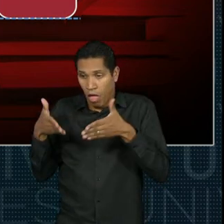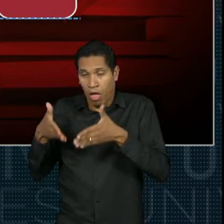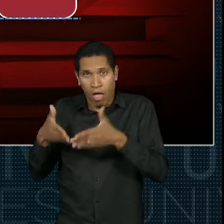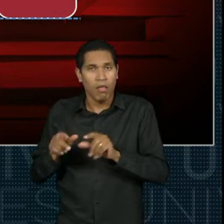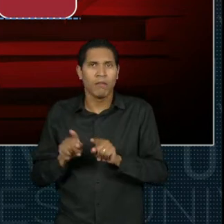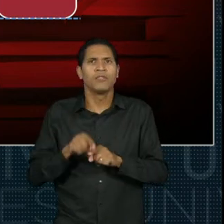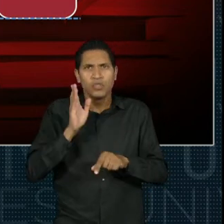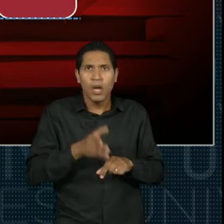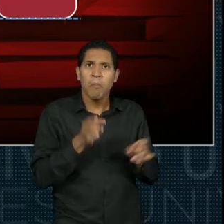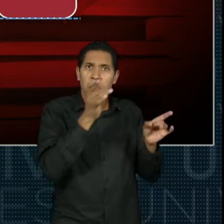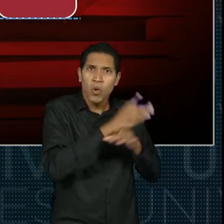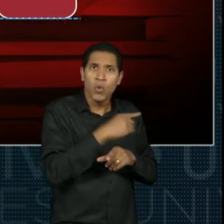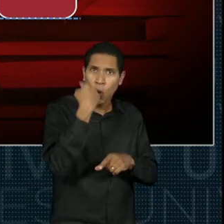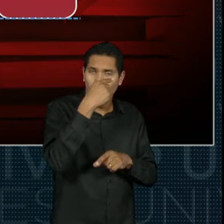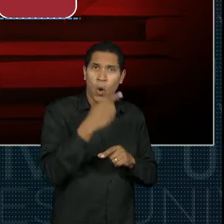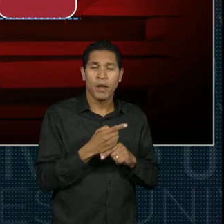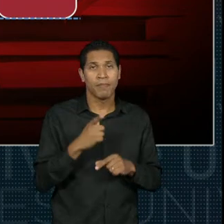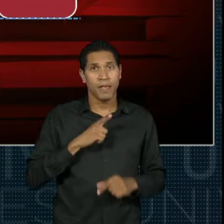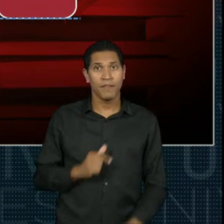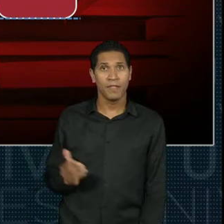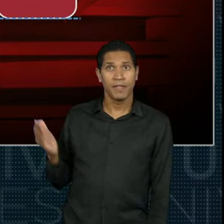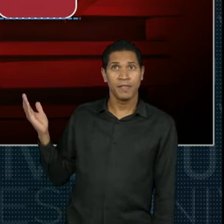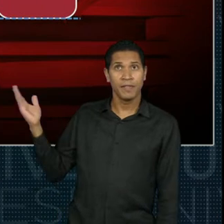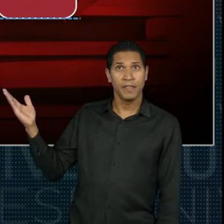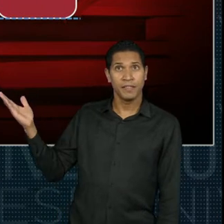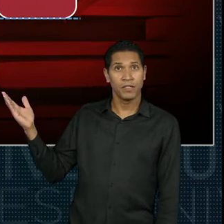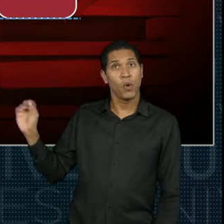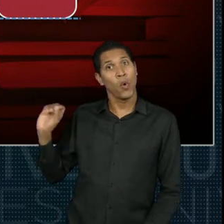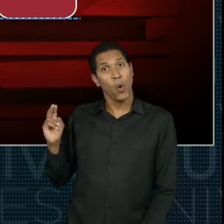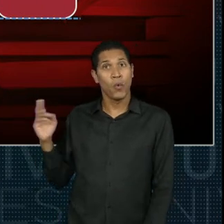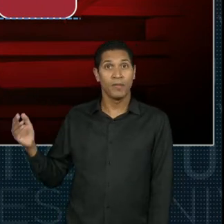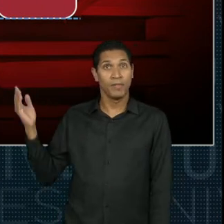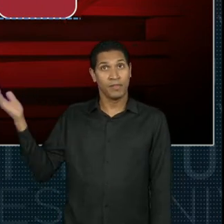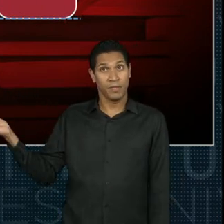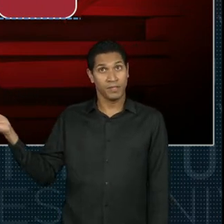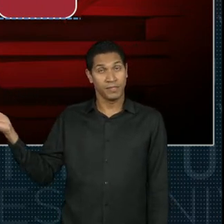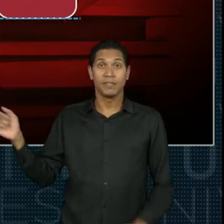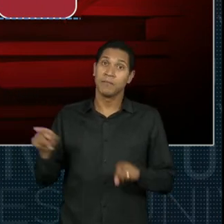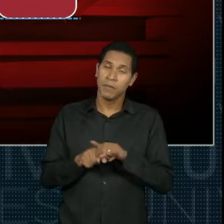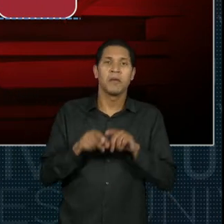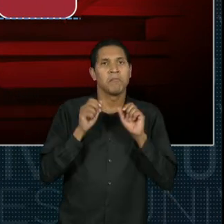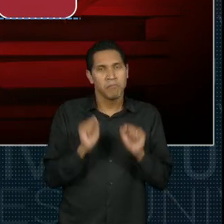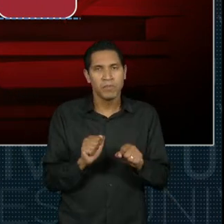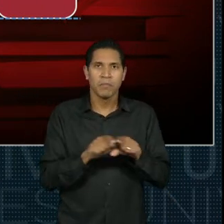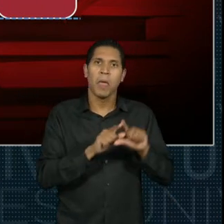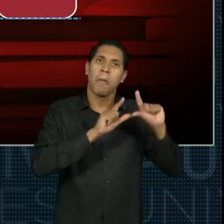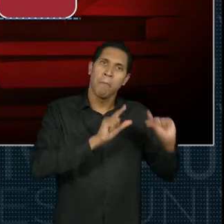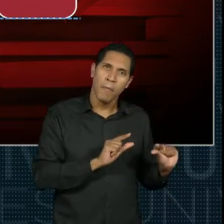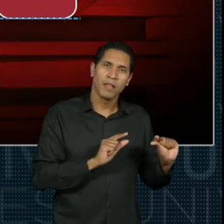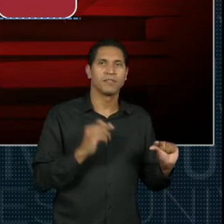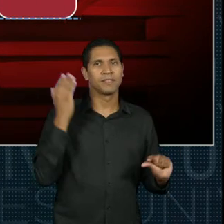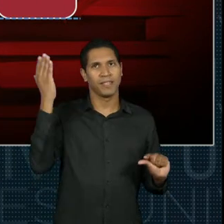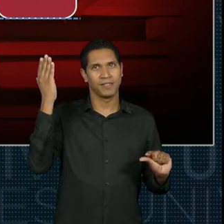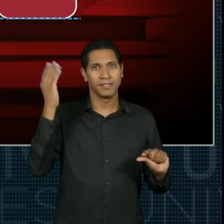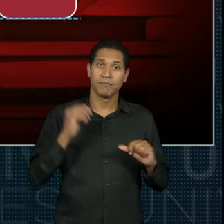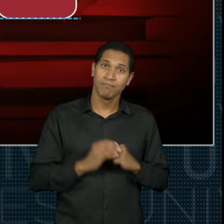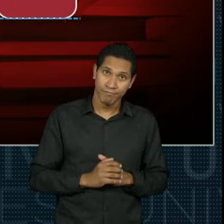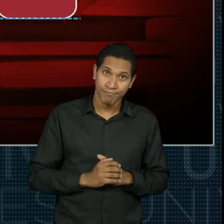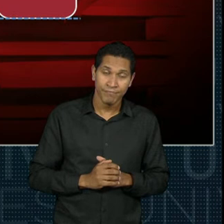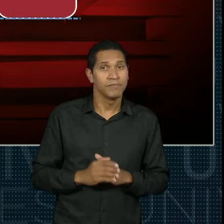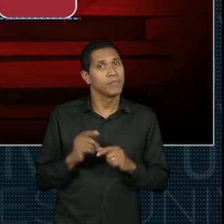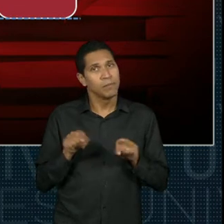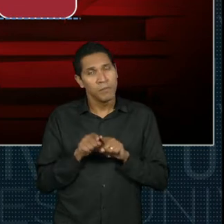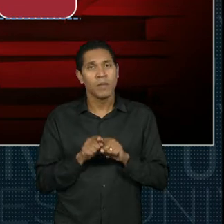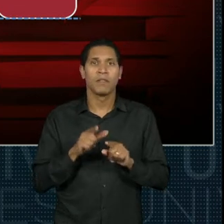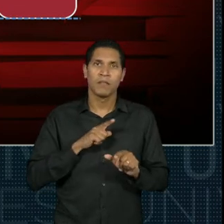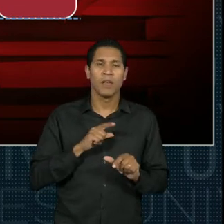extracurricular. da mesma forma que não há obrigatoriedade na certificação extracurricular se o aluno conseguir concluir todas as